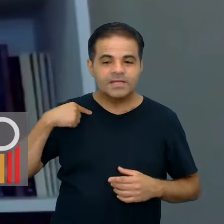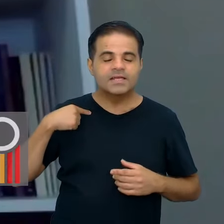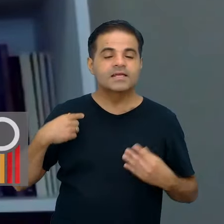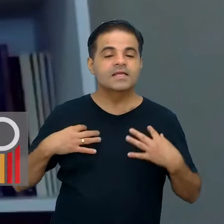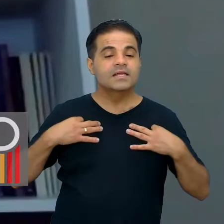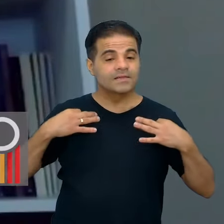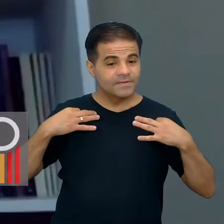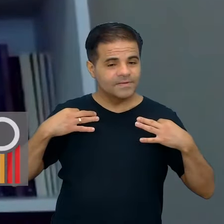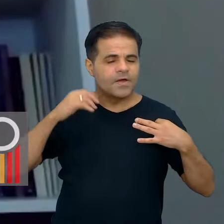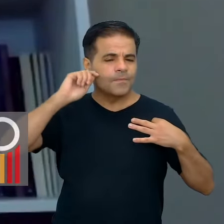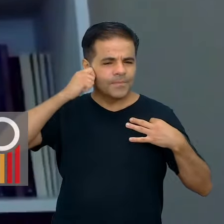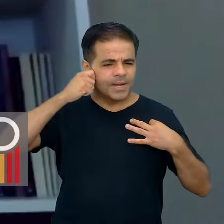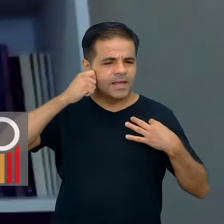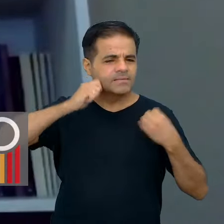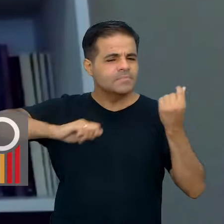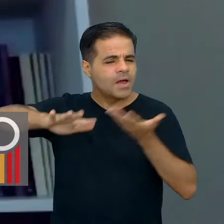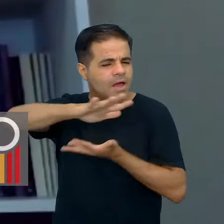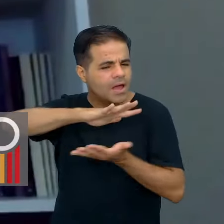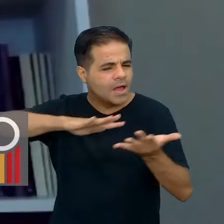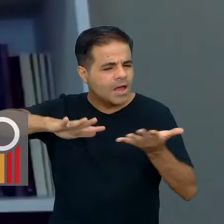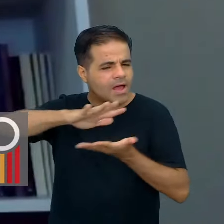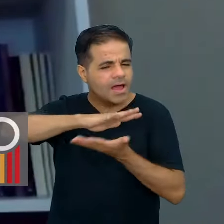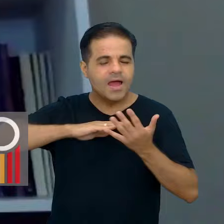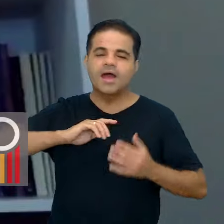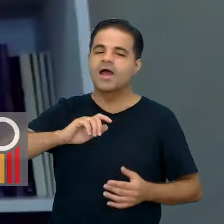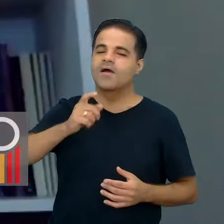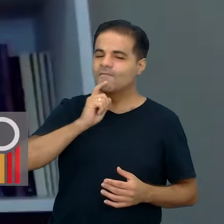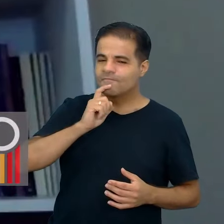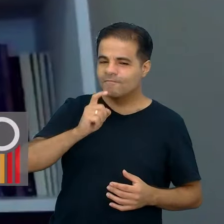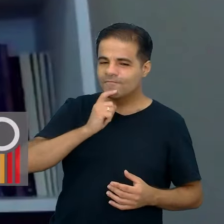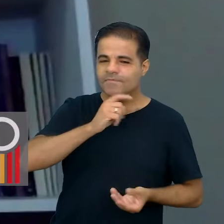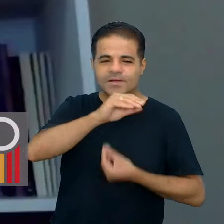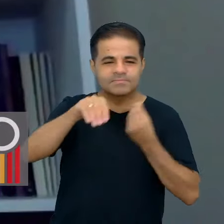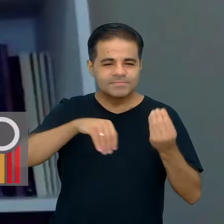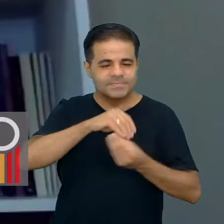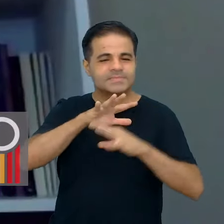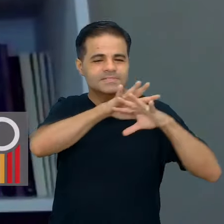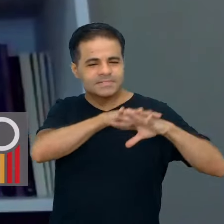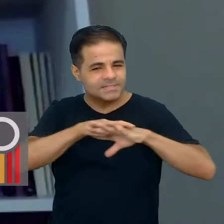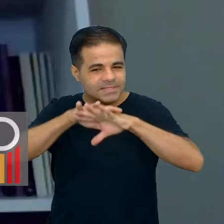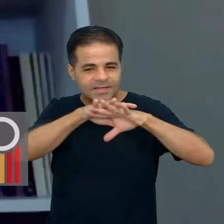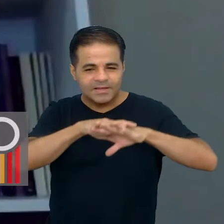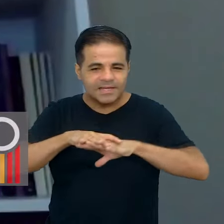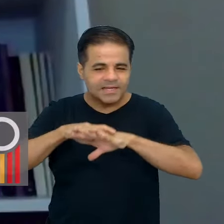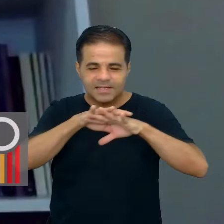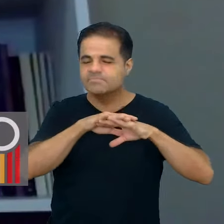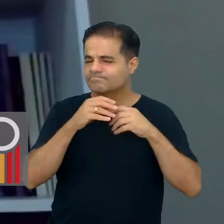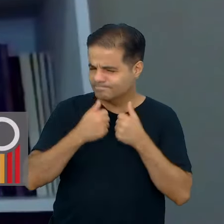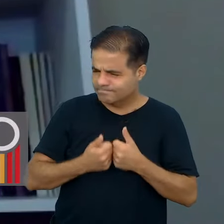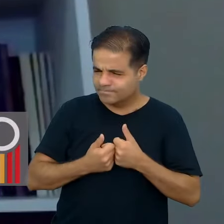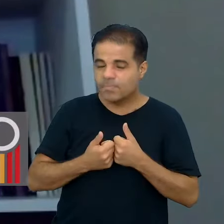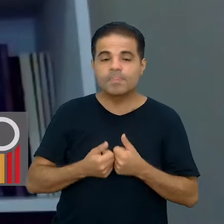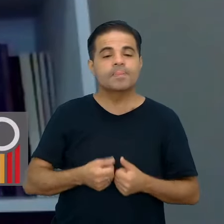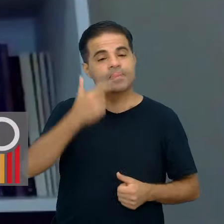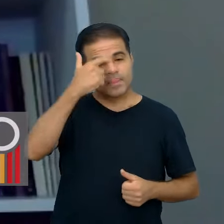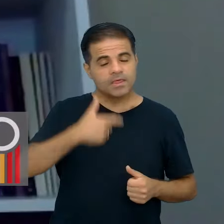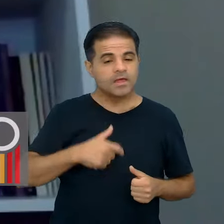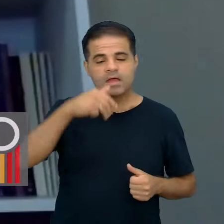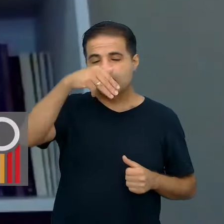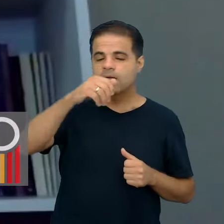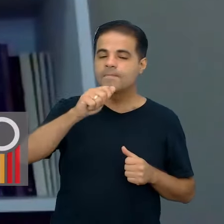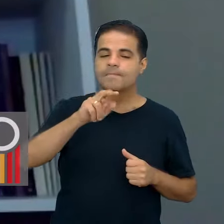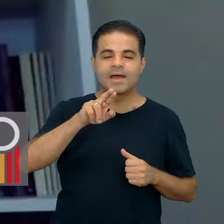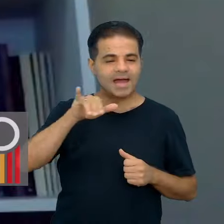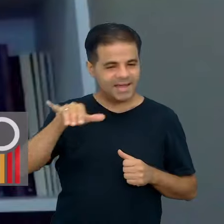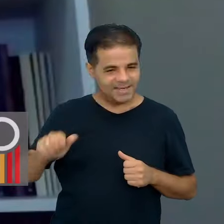preto e tem algumas ramagens de cor verde, umas estampas de cor verde, tá bom? E eu sou a Márcia de